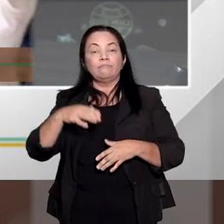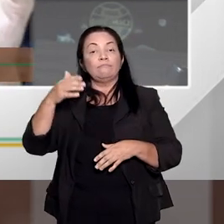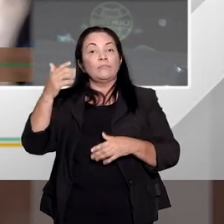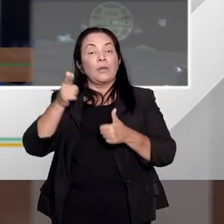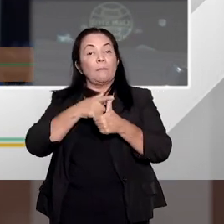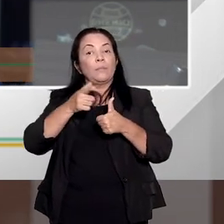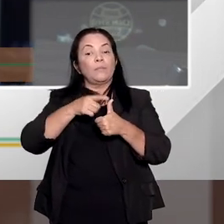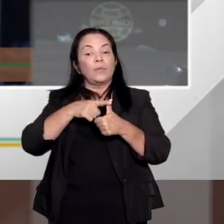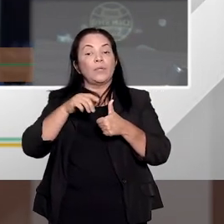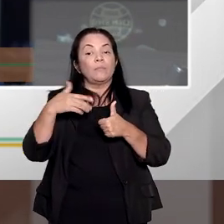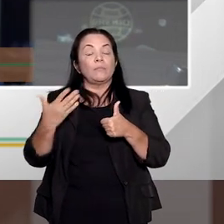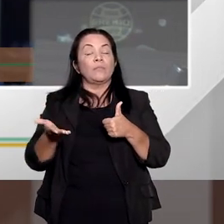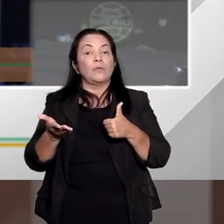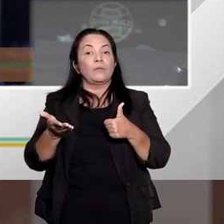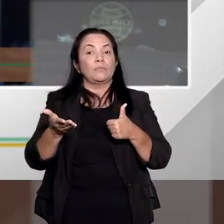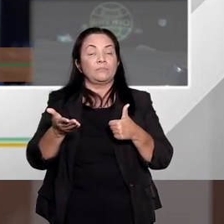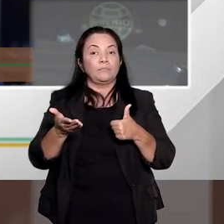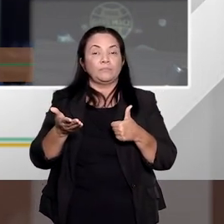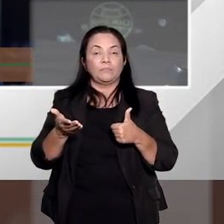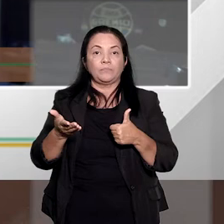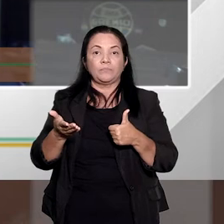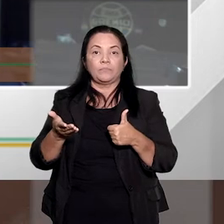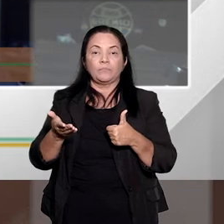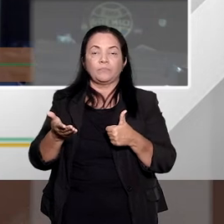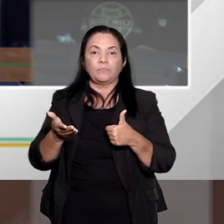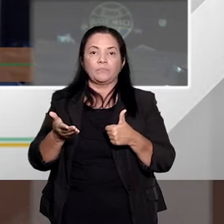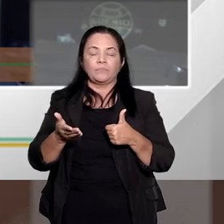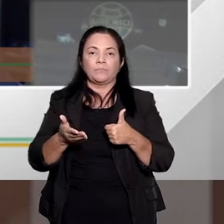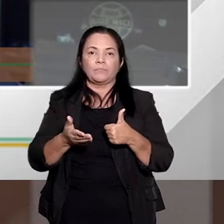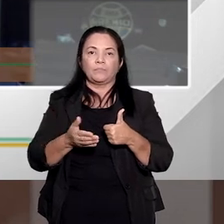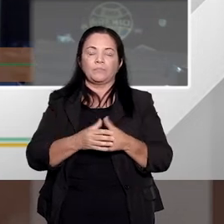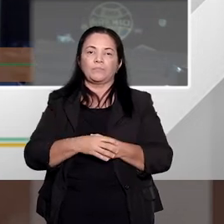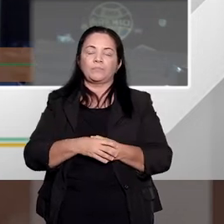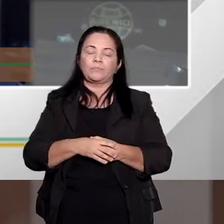são as consequências. Muitas vezes a gente tem